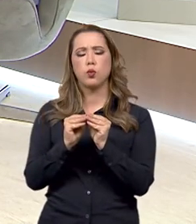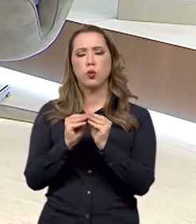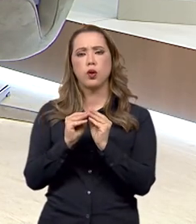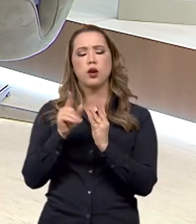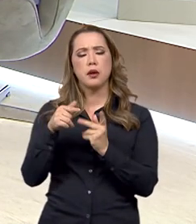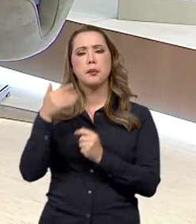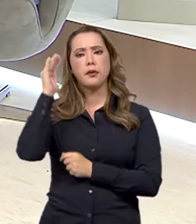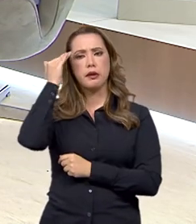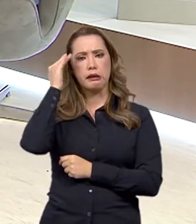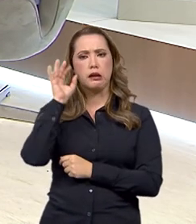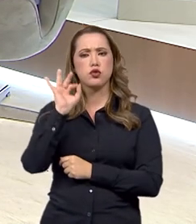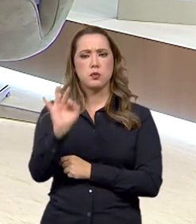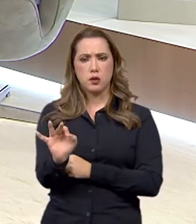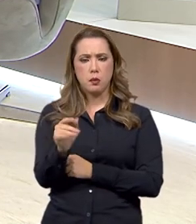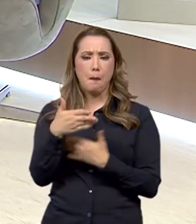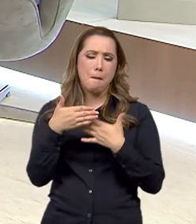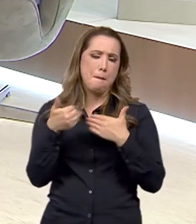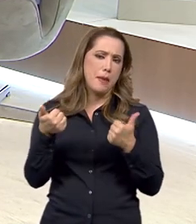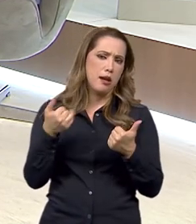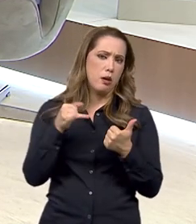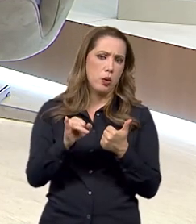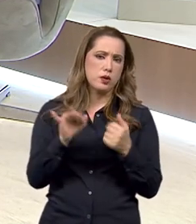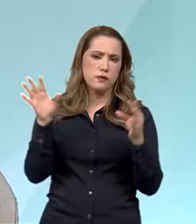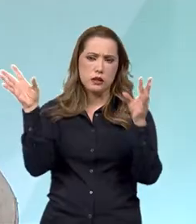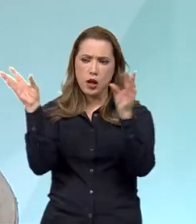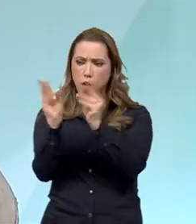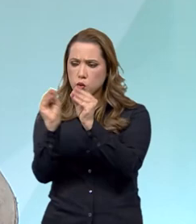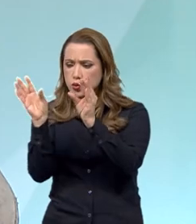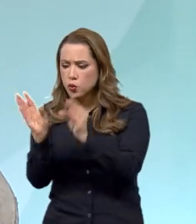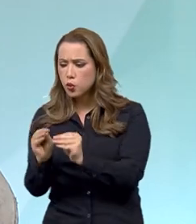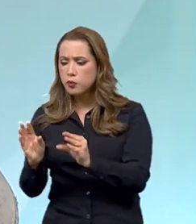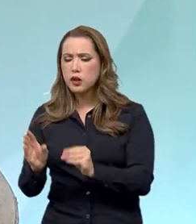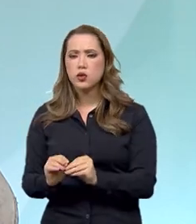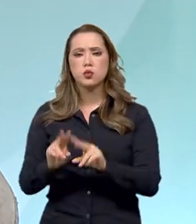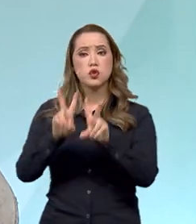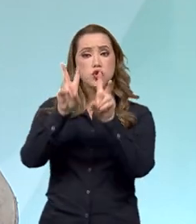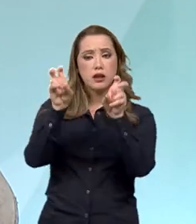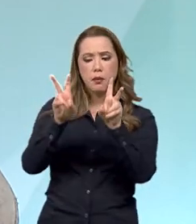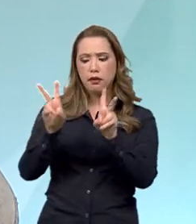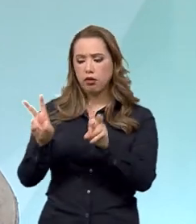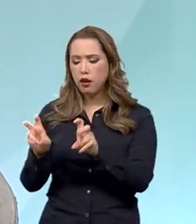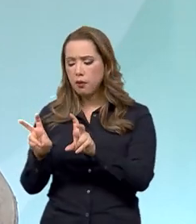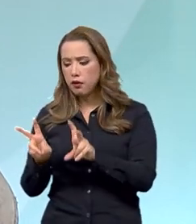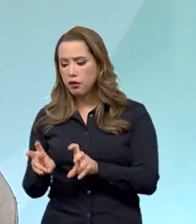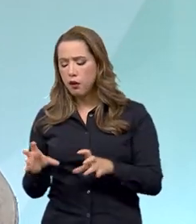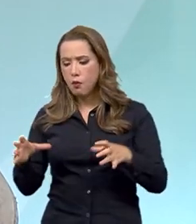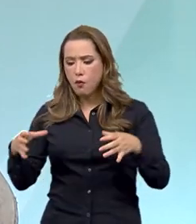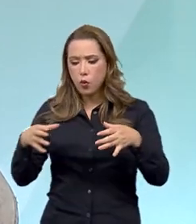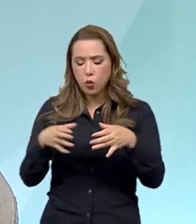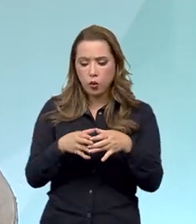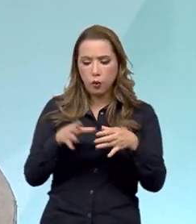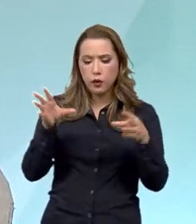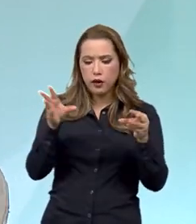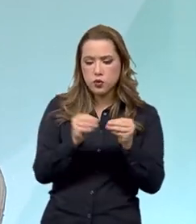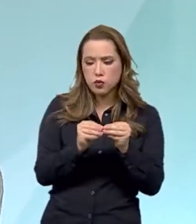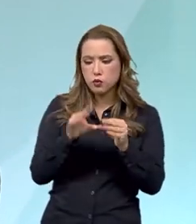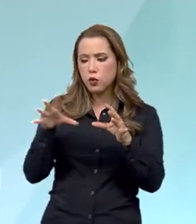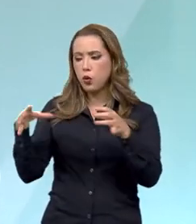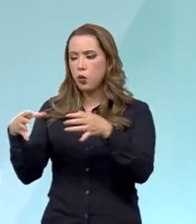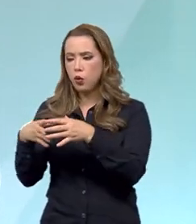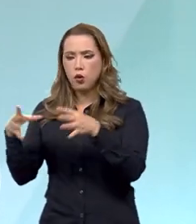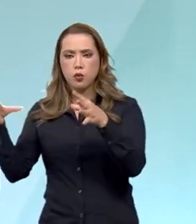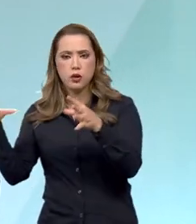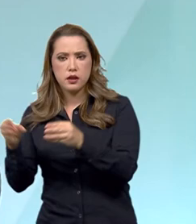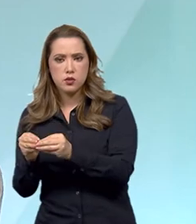compreender uma legislação no momento que você organiza por tópicos, por assuntos. Então, nós fizemos uma consolidação. Nós temos agora um